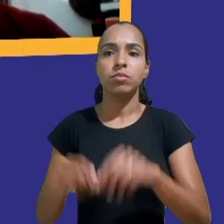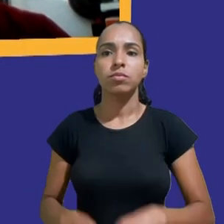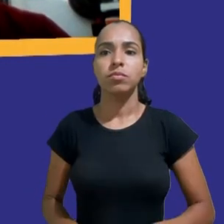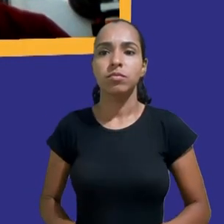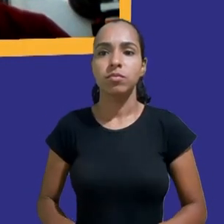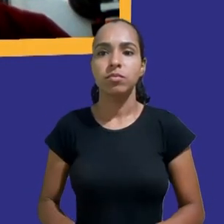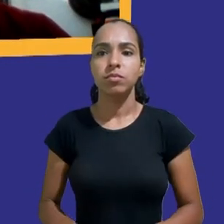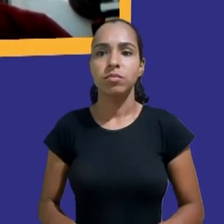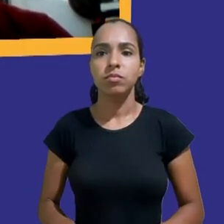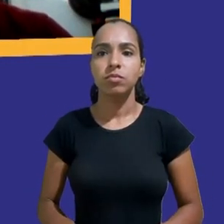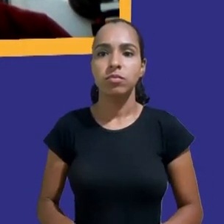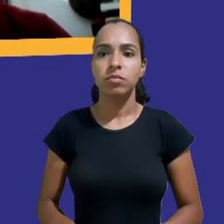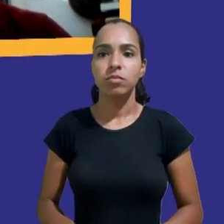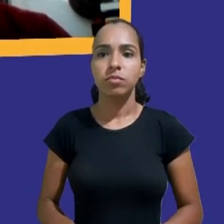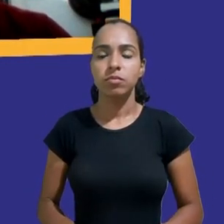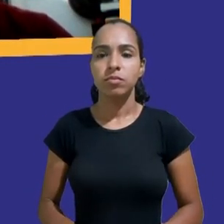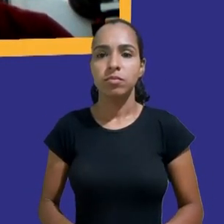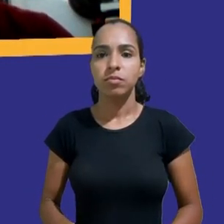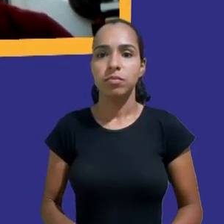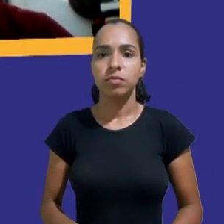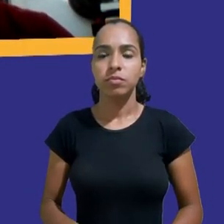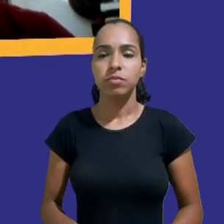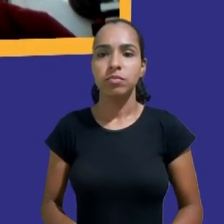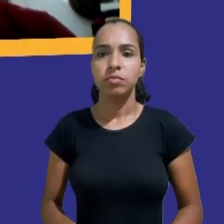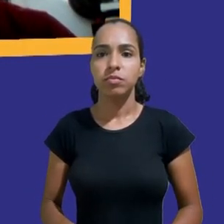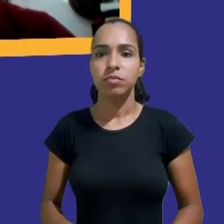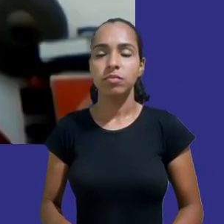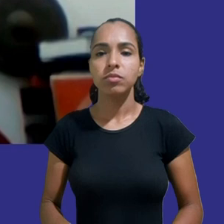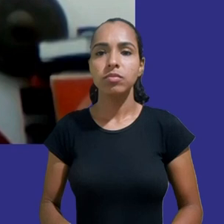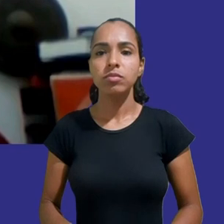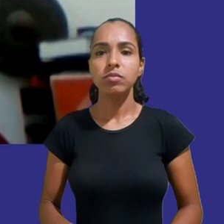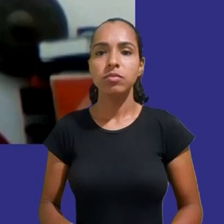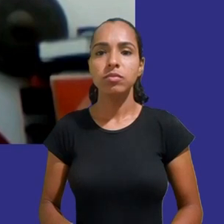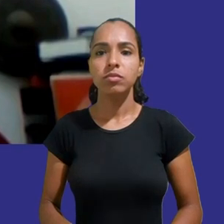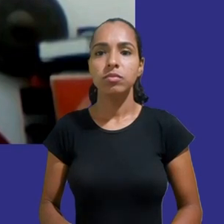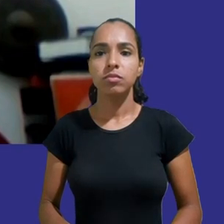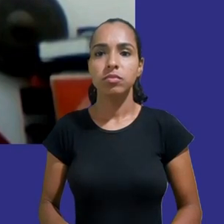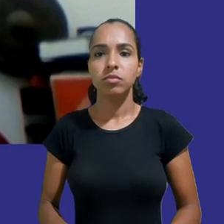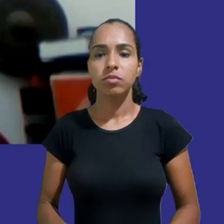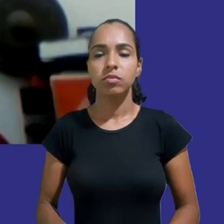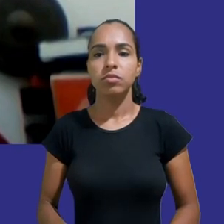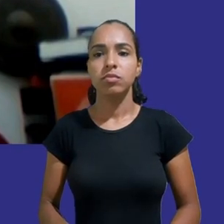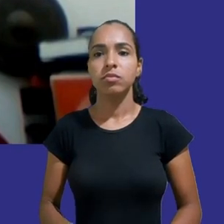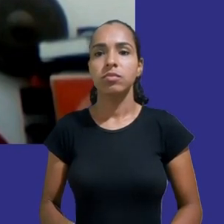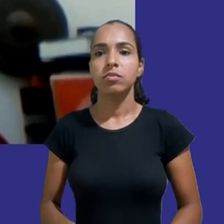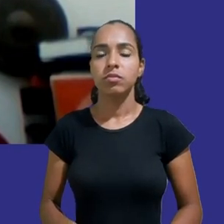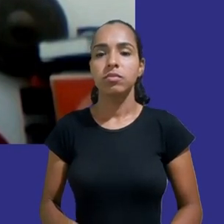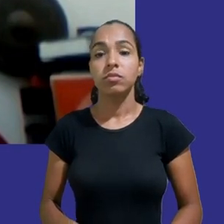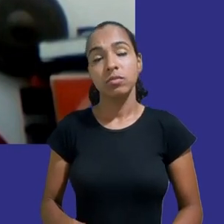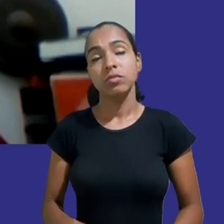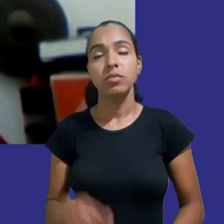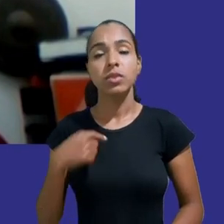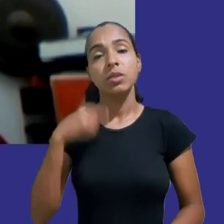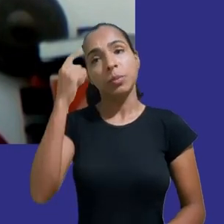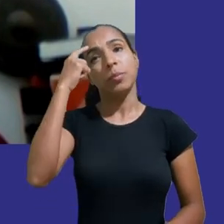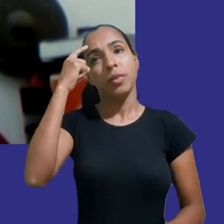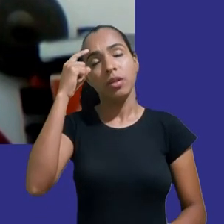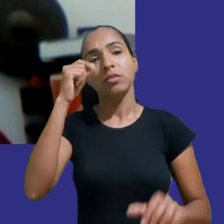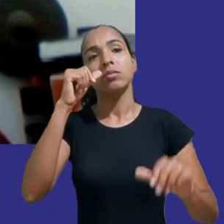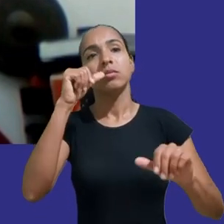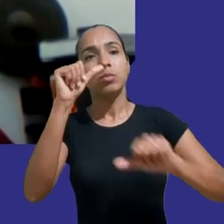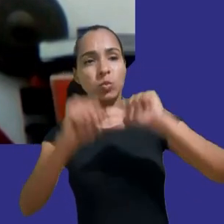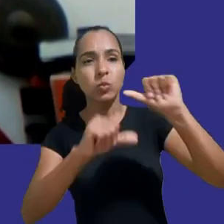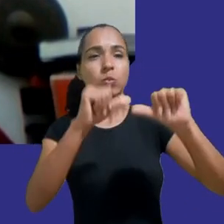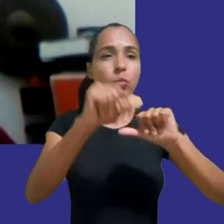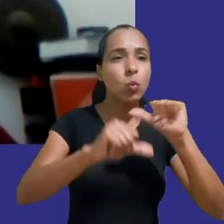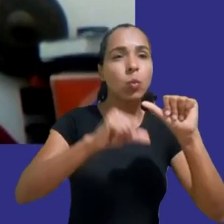Acredito que as mudanças acontecerão em diversos níveis É importante constatar que se